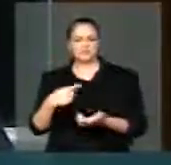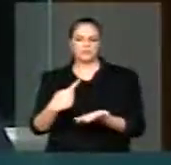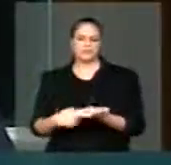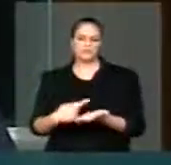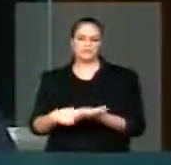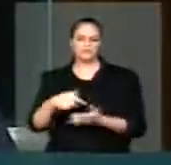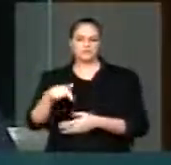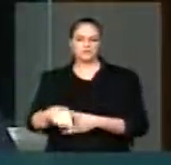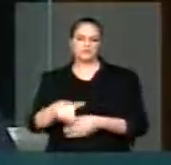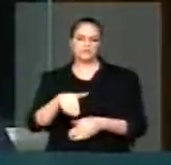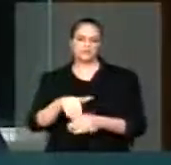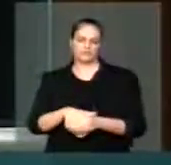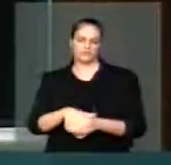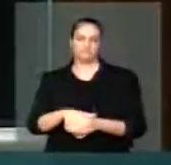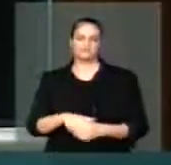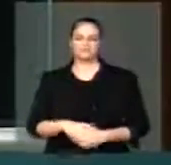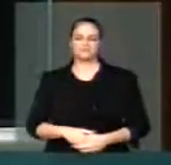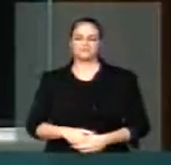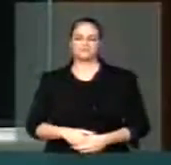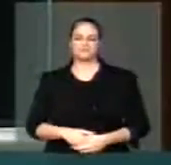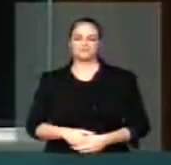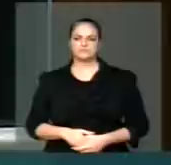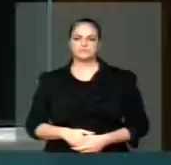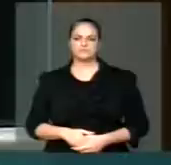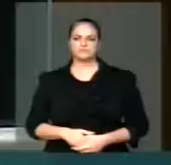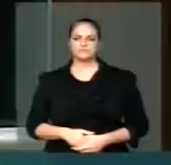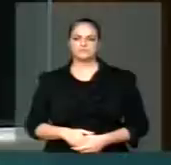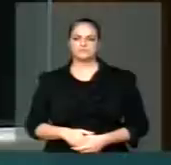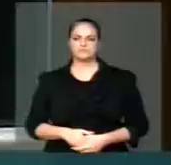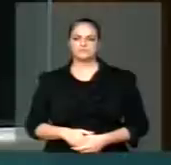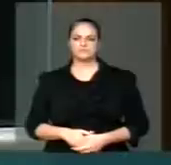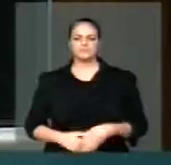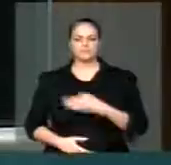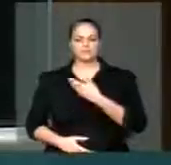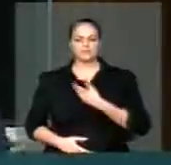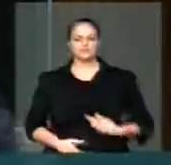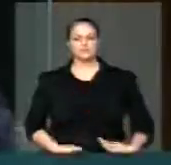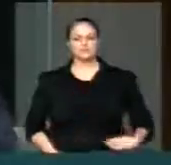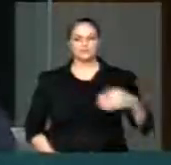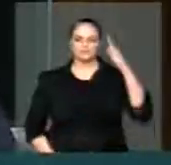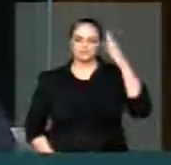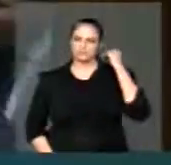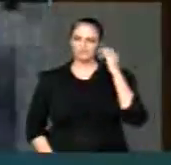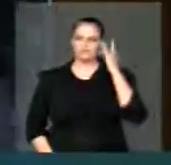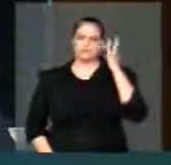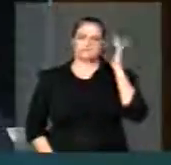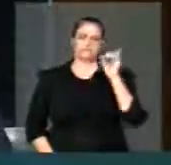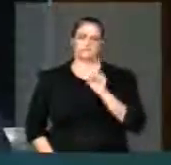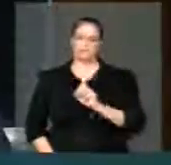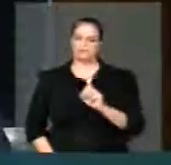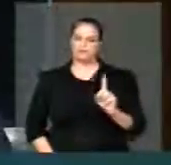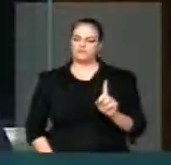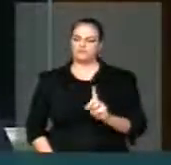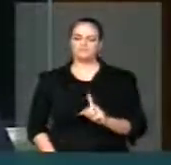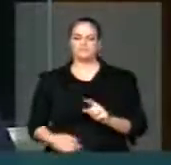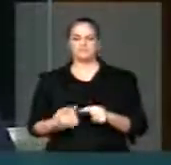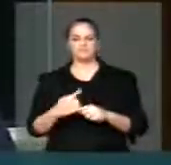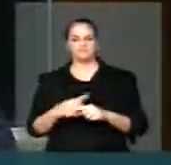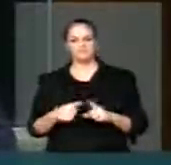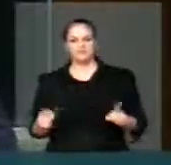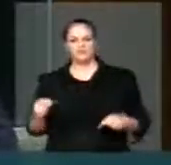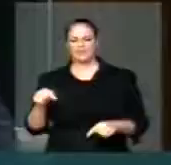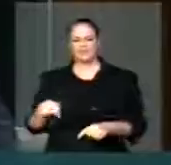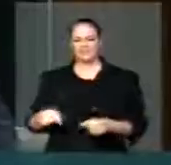aqui. O Vino sabe que não está fácil vencer, mas como vimos aqui as articulações foram